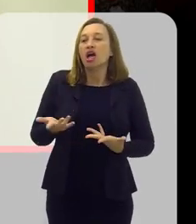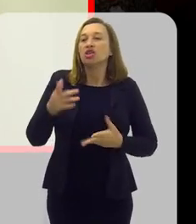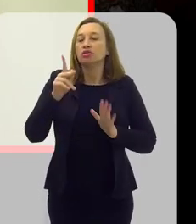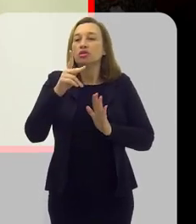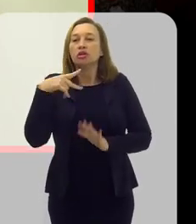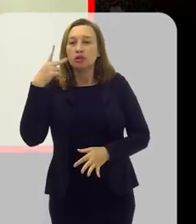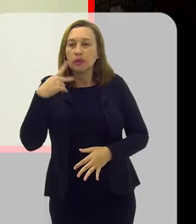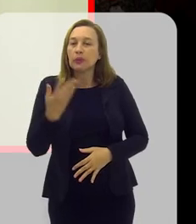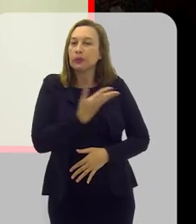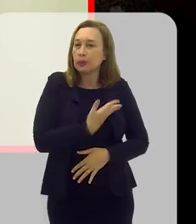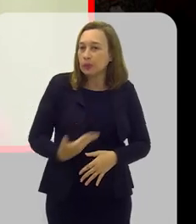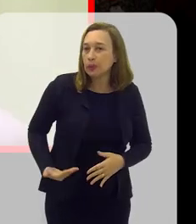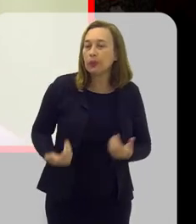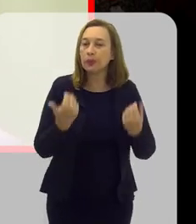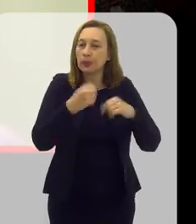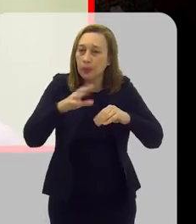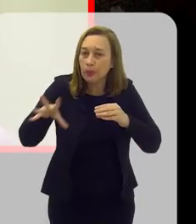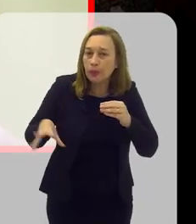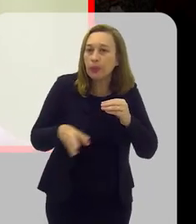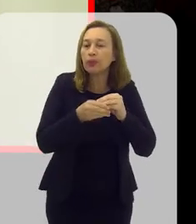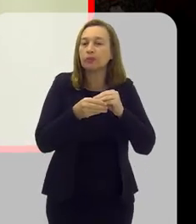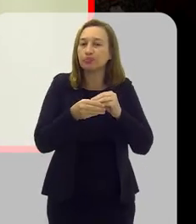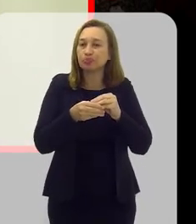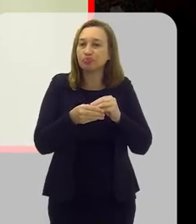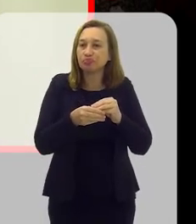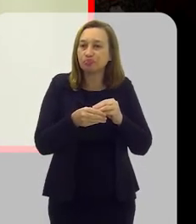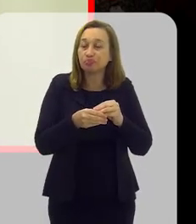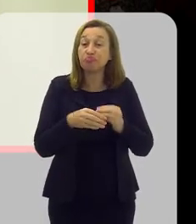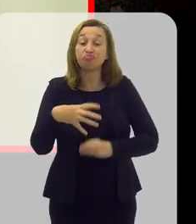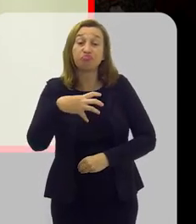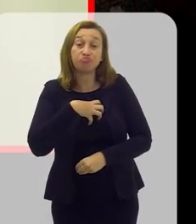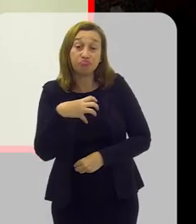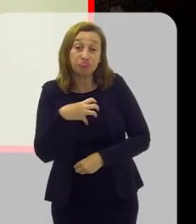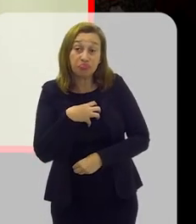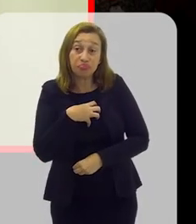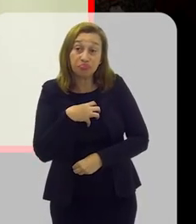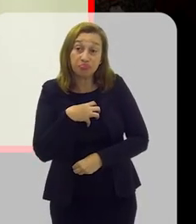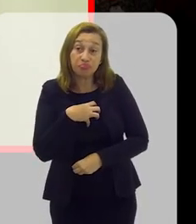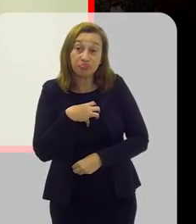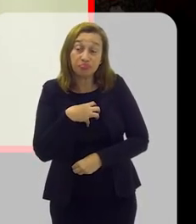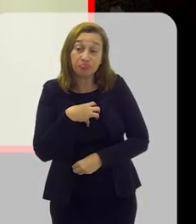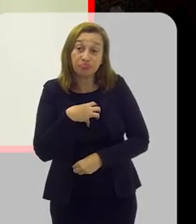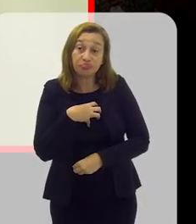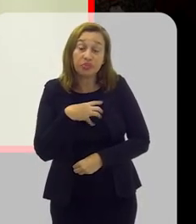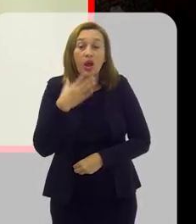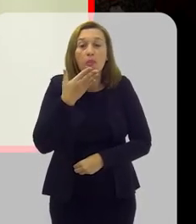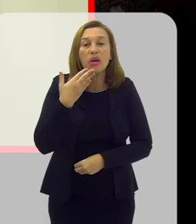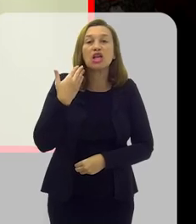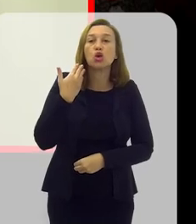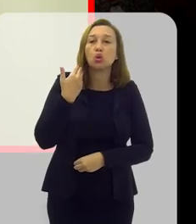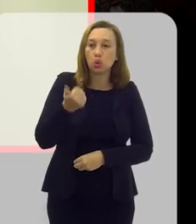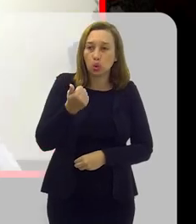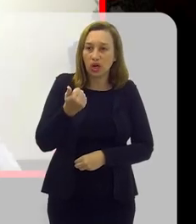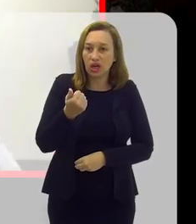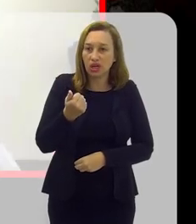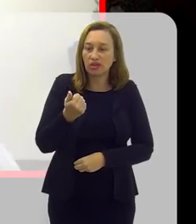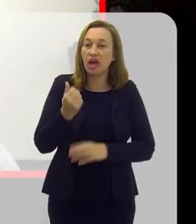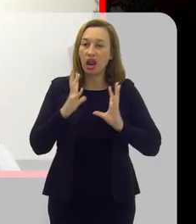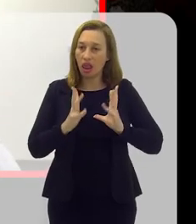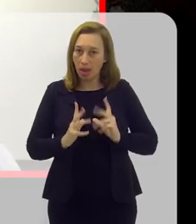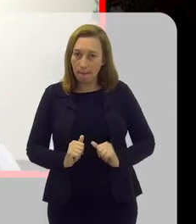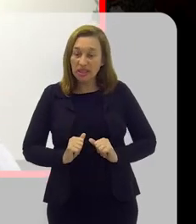políticas públicas precisam ser implementadas, tanto no sentido de melhorar a